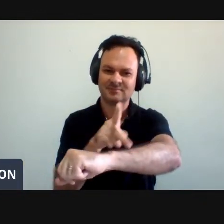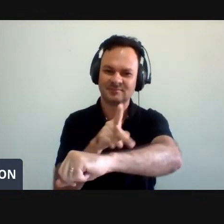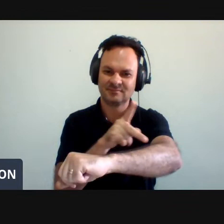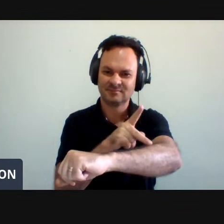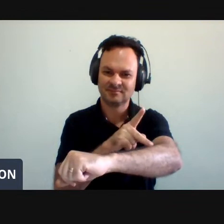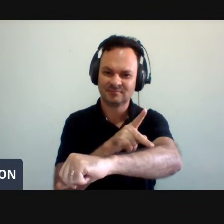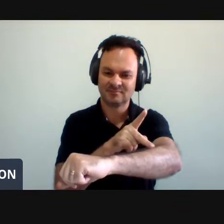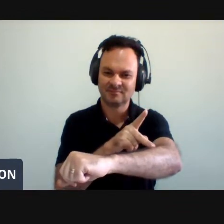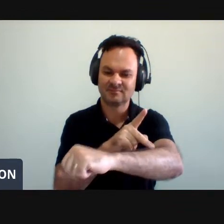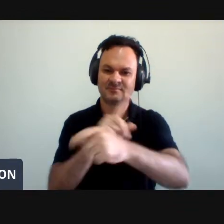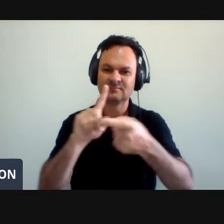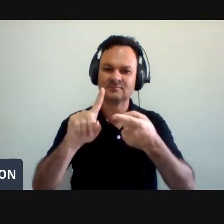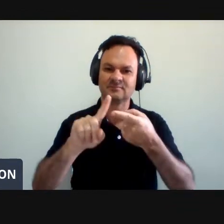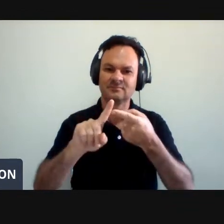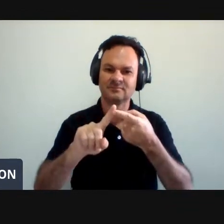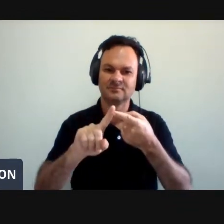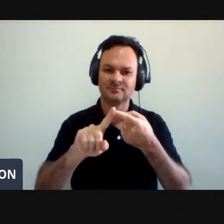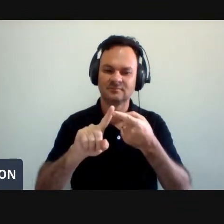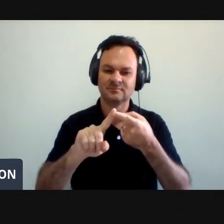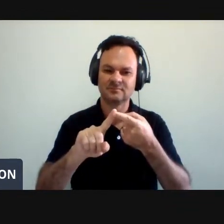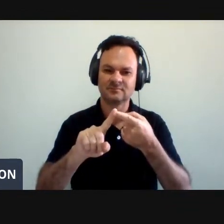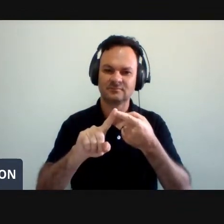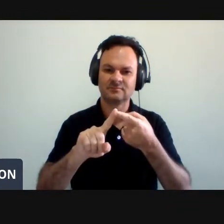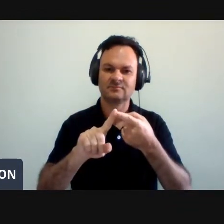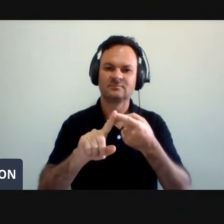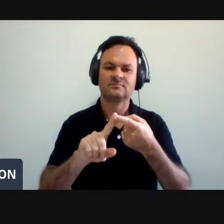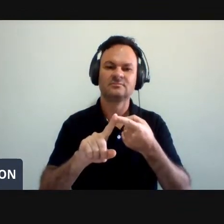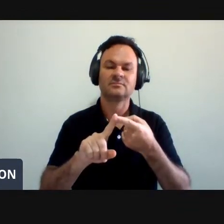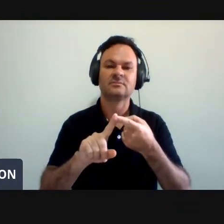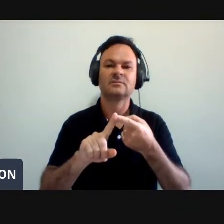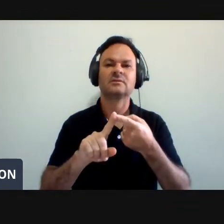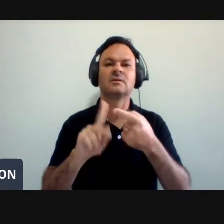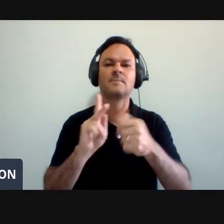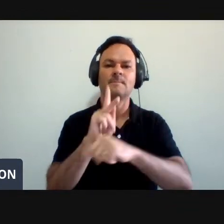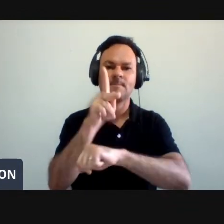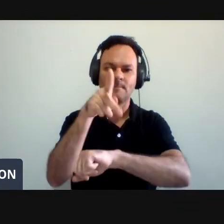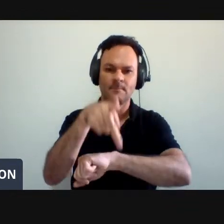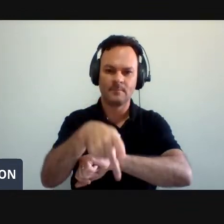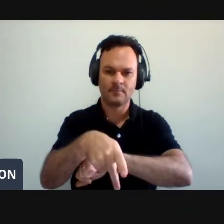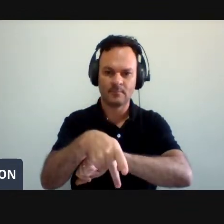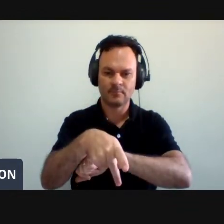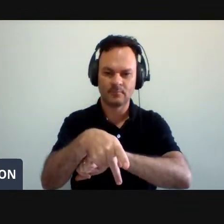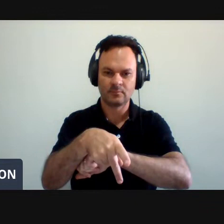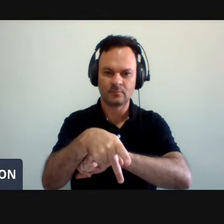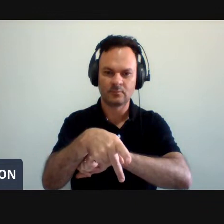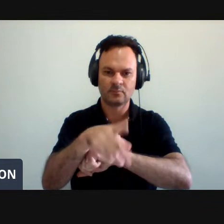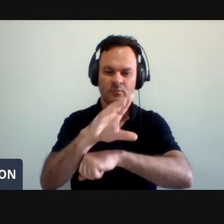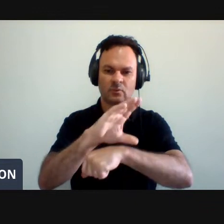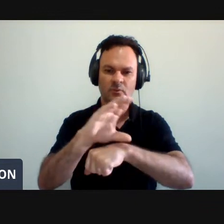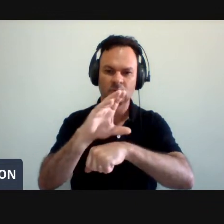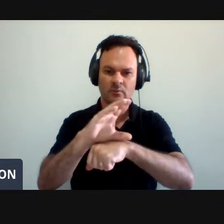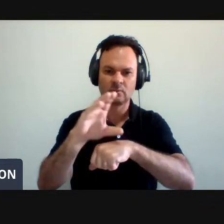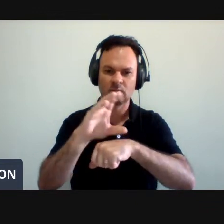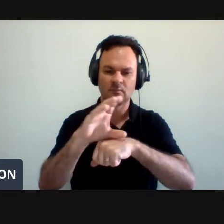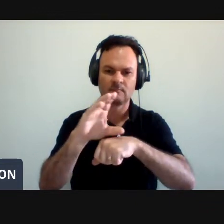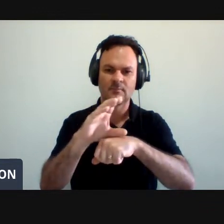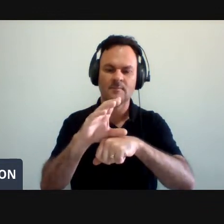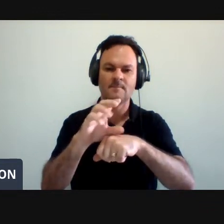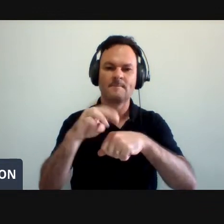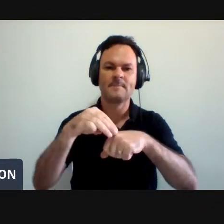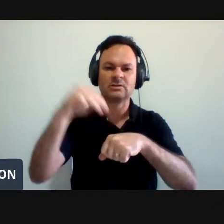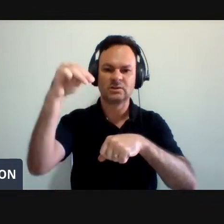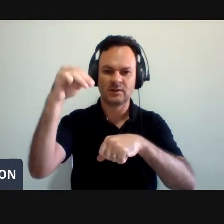bem como, através das suas pós-graduações, por meios dos cursos de mestrado em